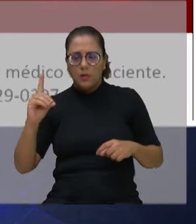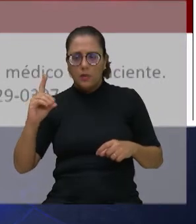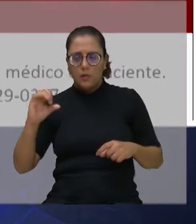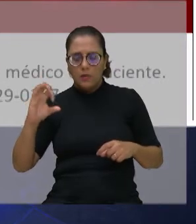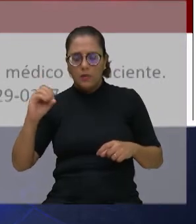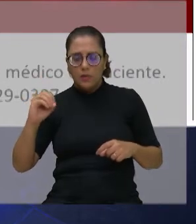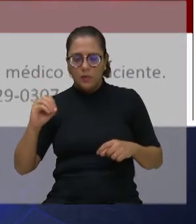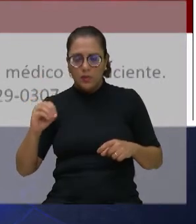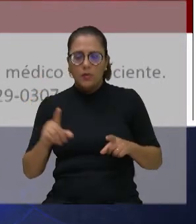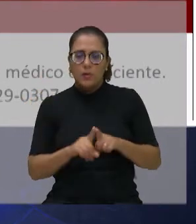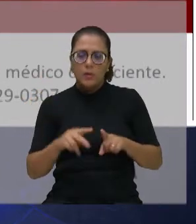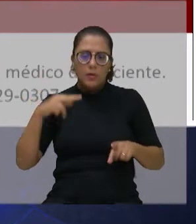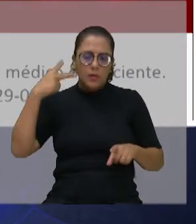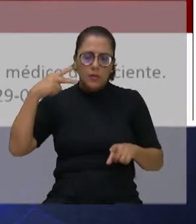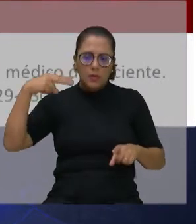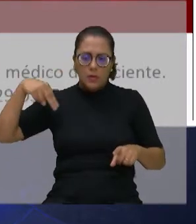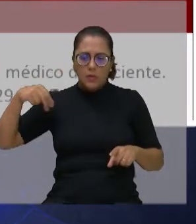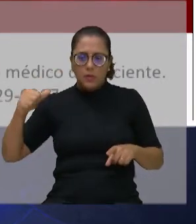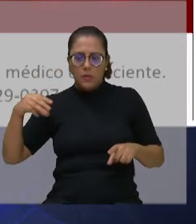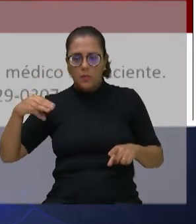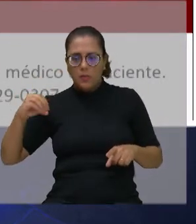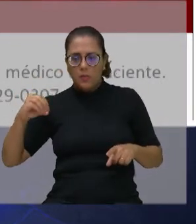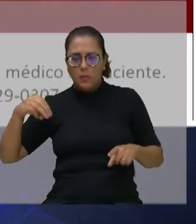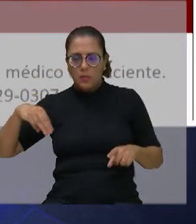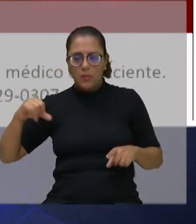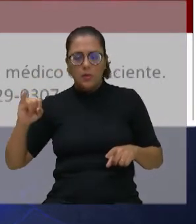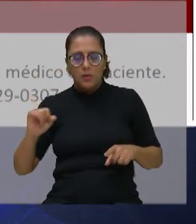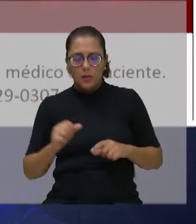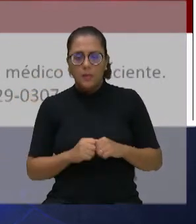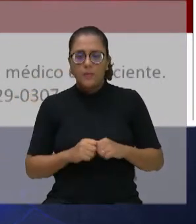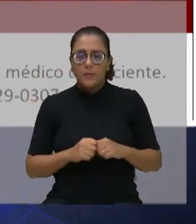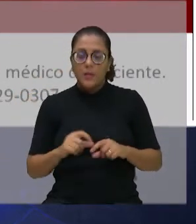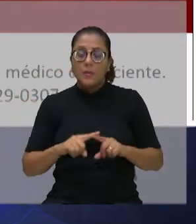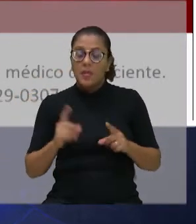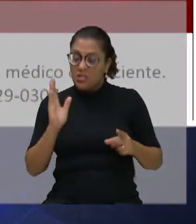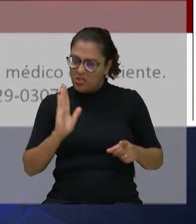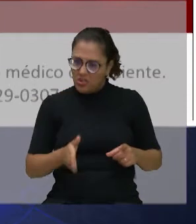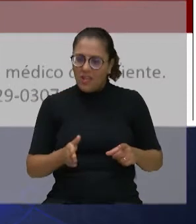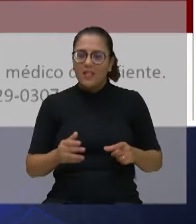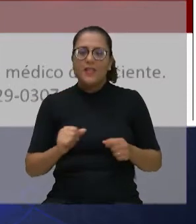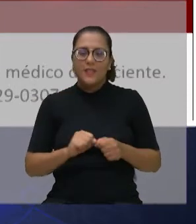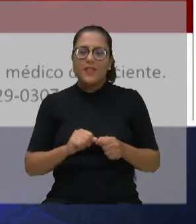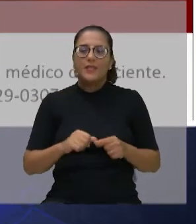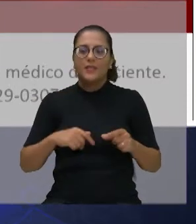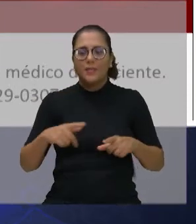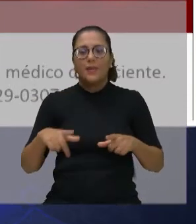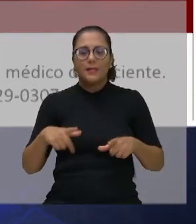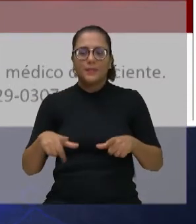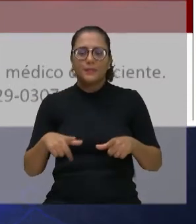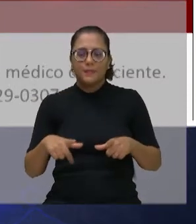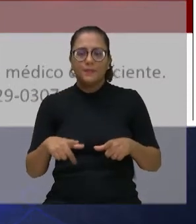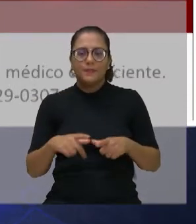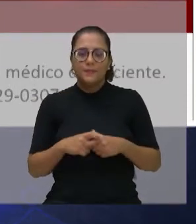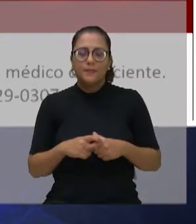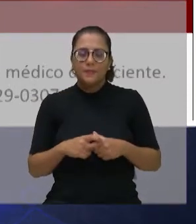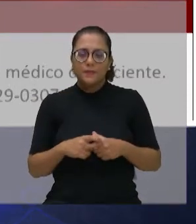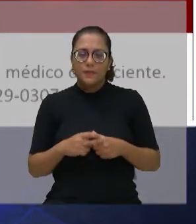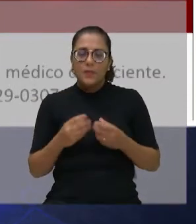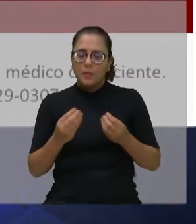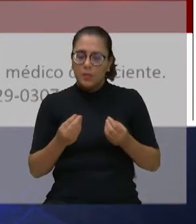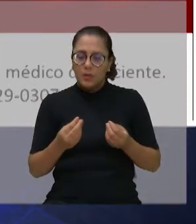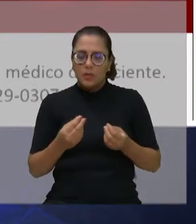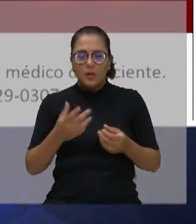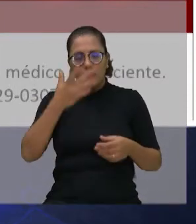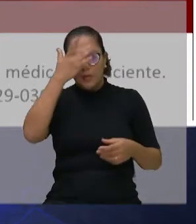Saúde. Mas a Unifesp tomou a dianteira, já está fazendo esse trabalho com atendimento de várias pessoas,